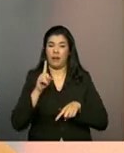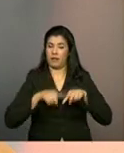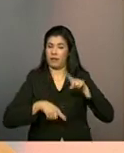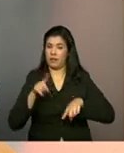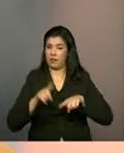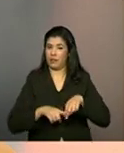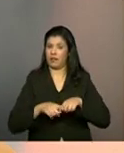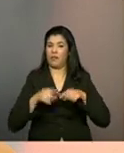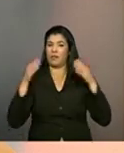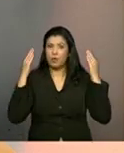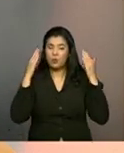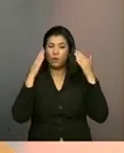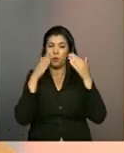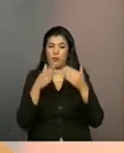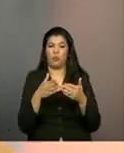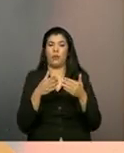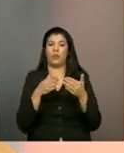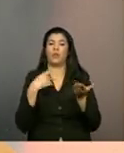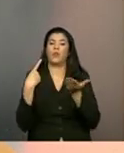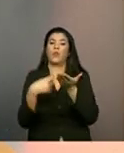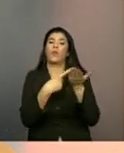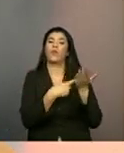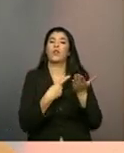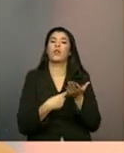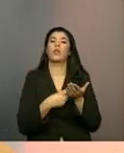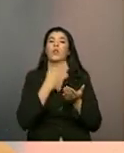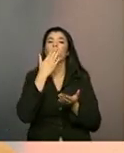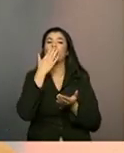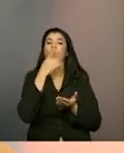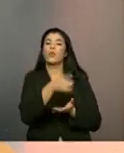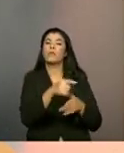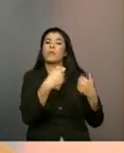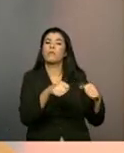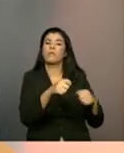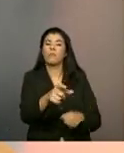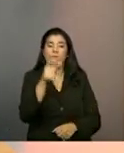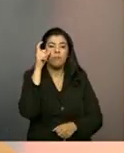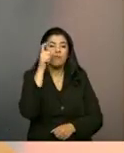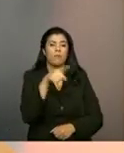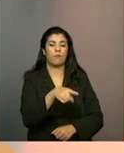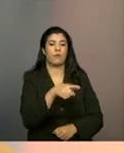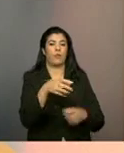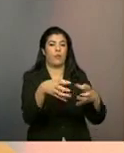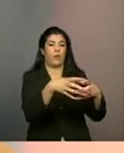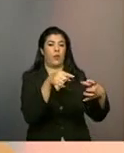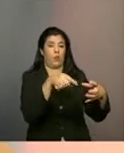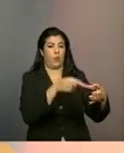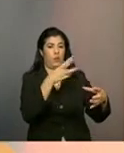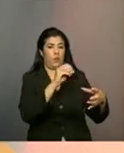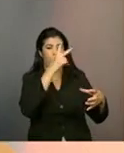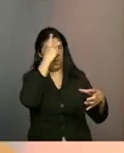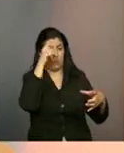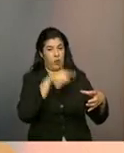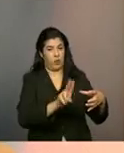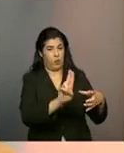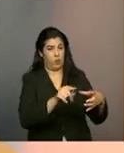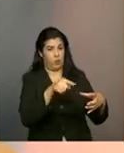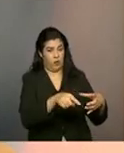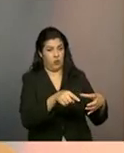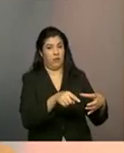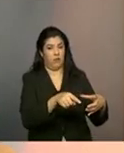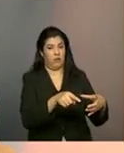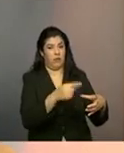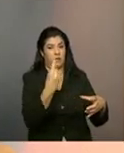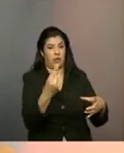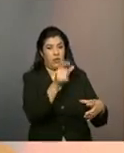que serão desenvolvidas de acordo com a demanda, com o interesse dos componentes, dos usuários, das pessoas,